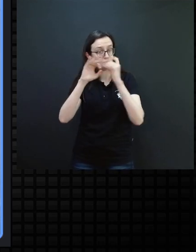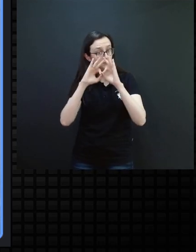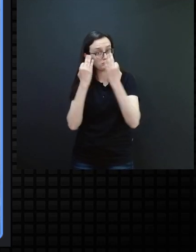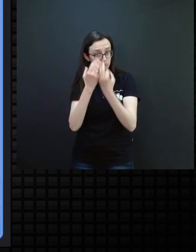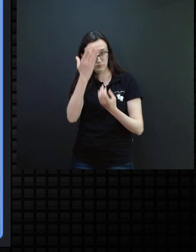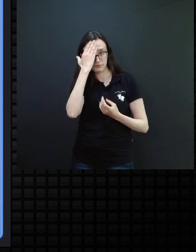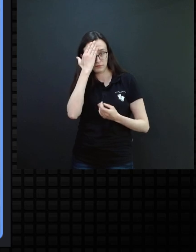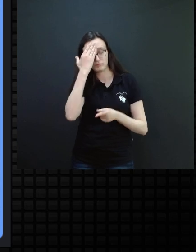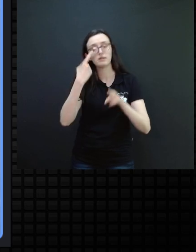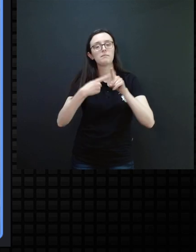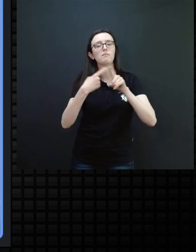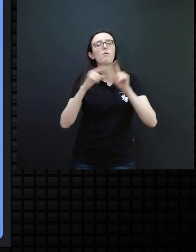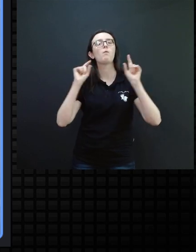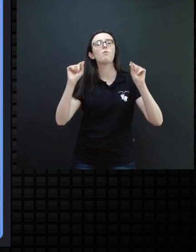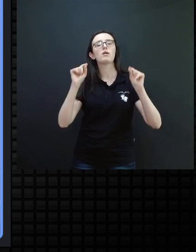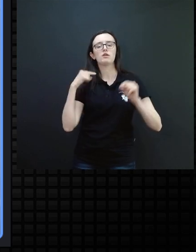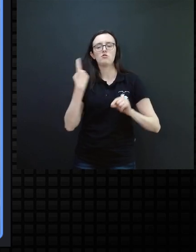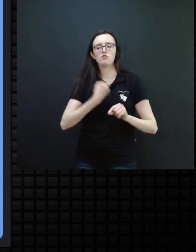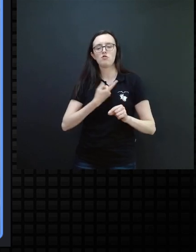de uma,